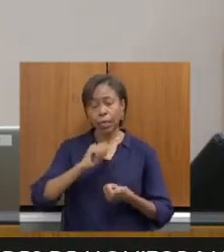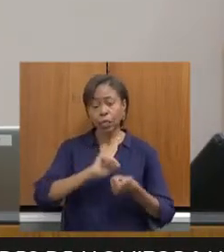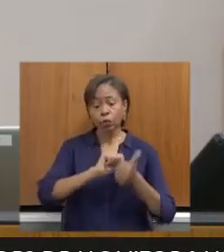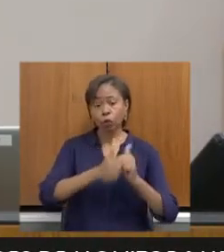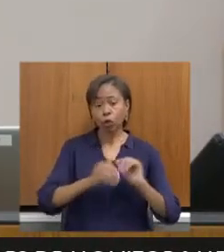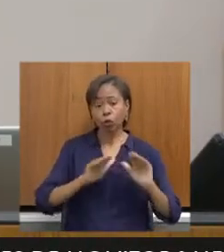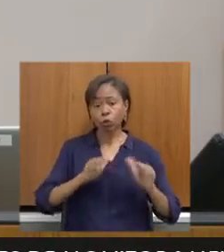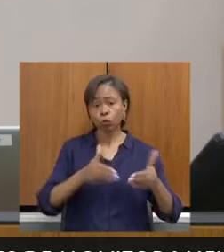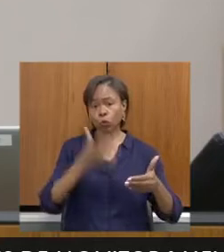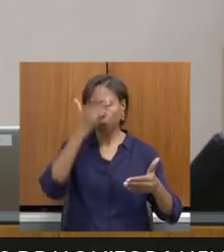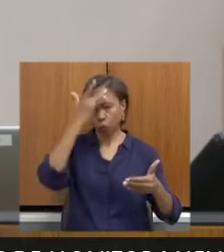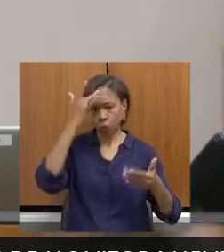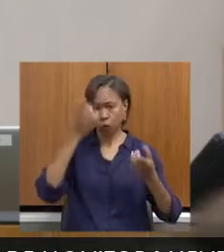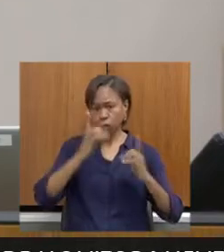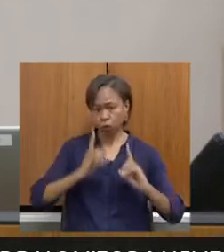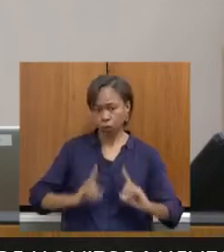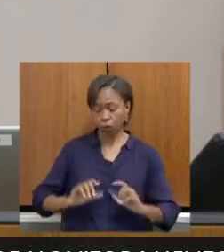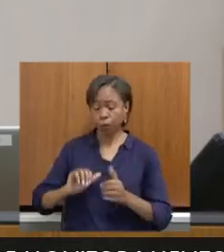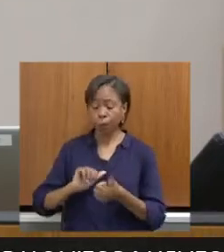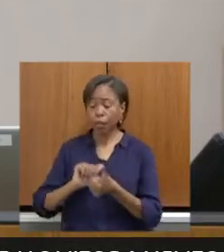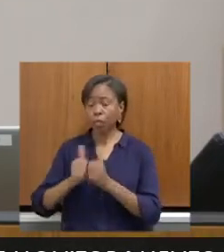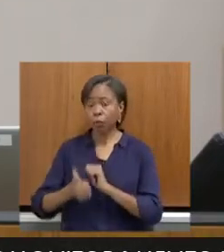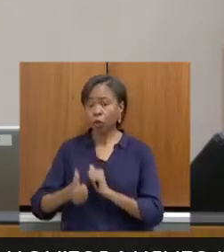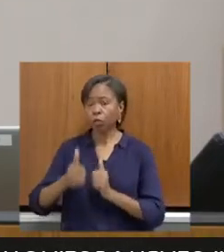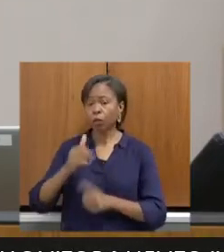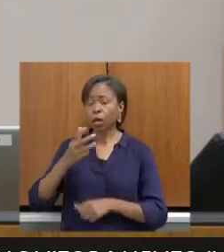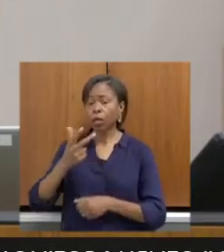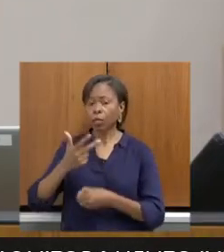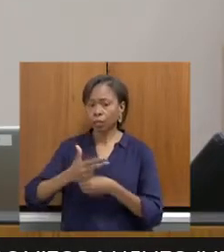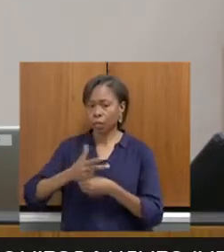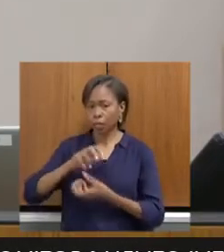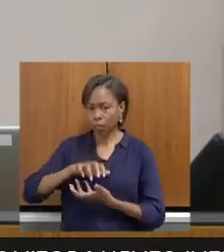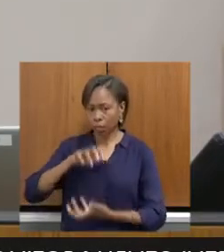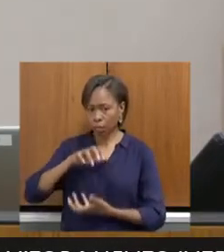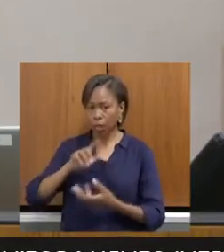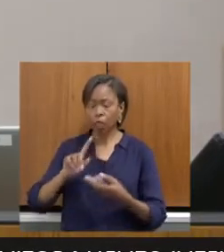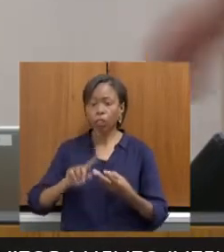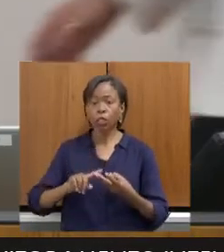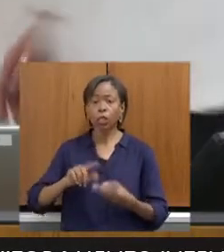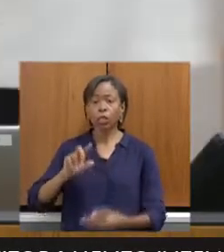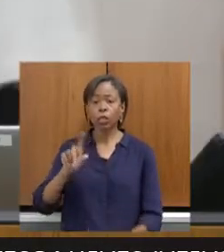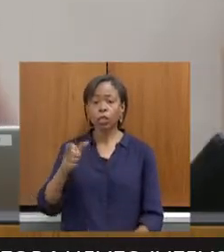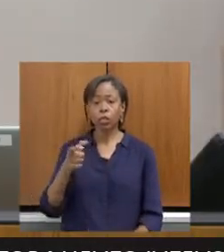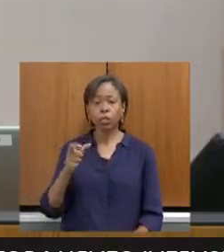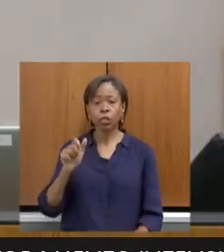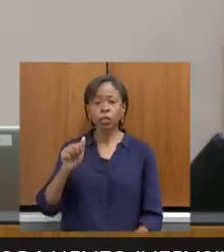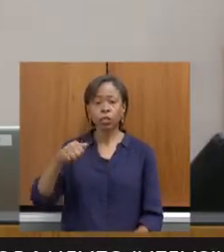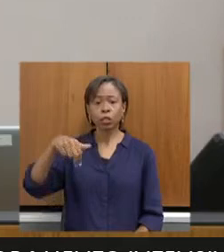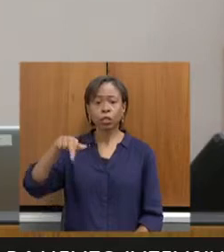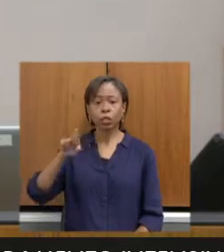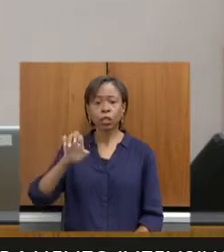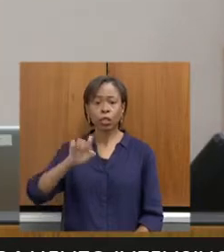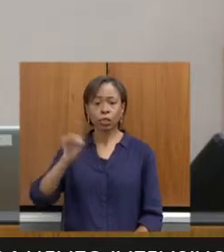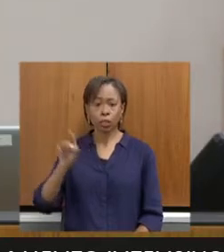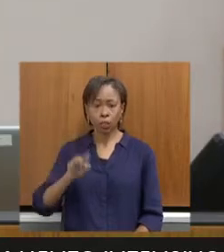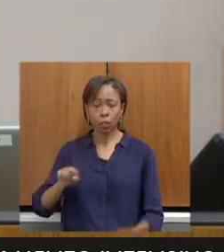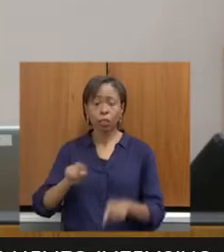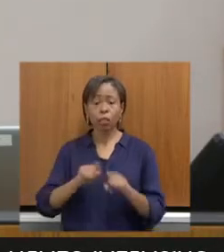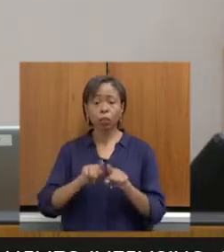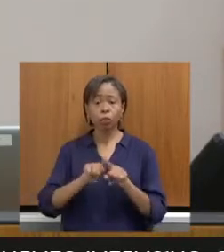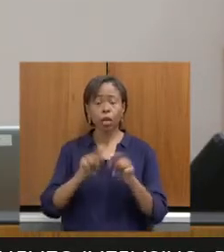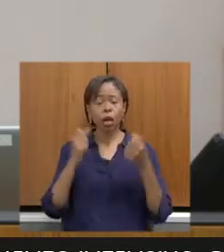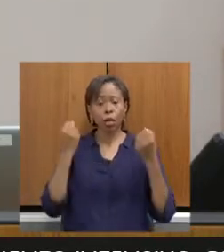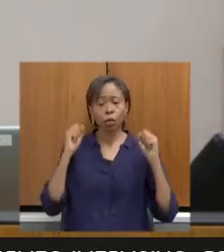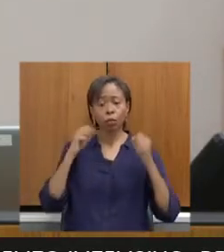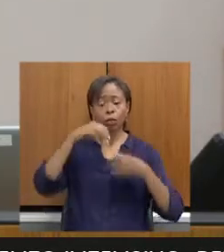deficiência, esporte para terceira idade, o xadrez e a academia na escola. Recentemente,